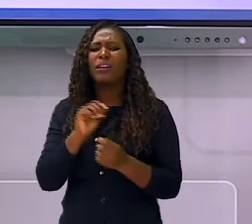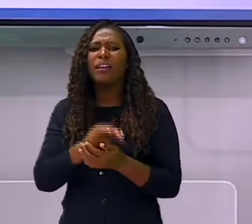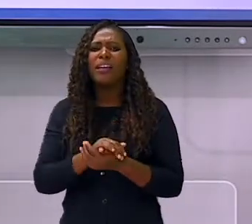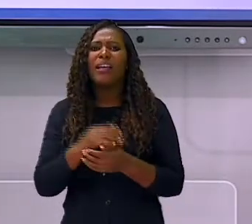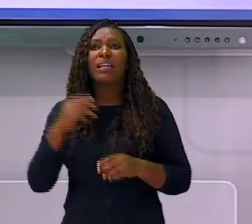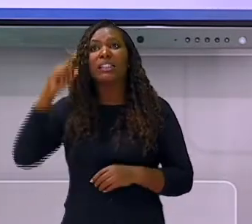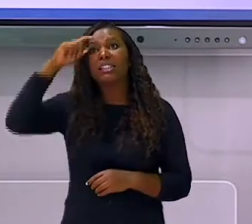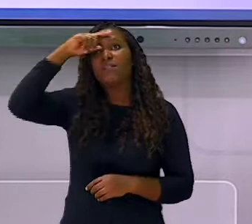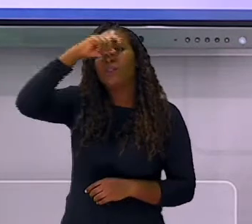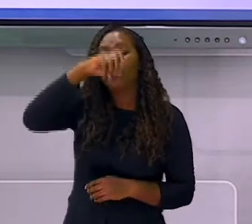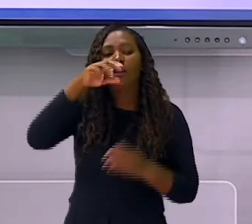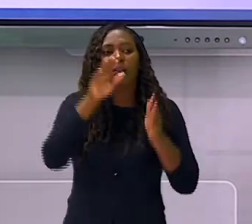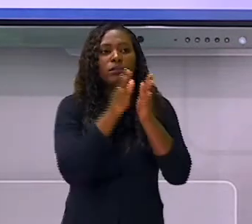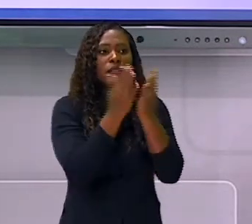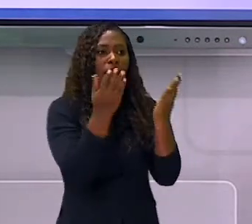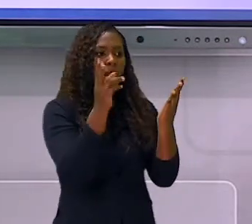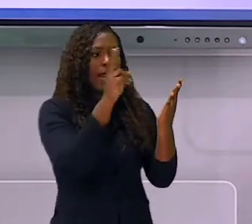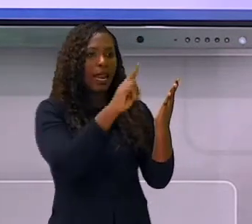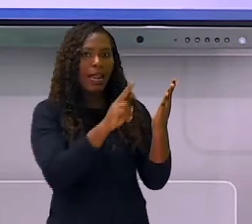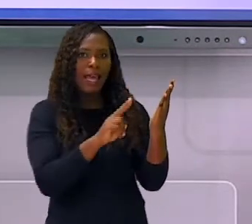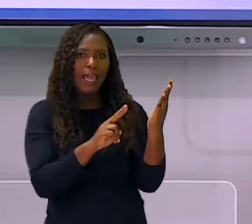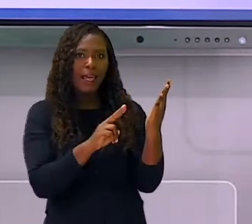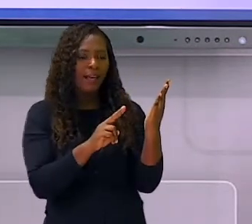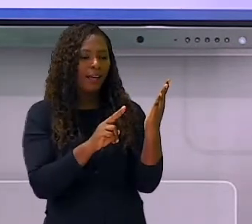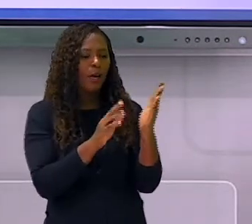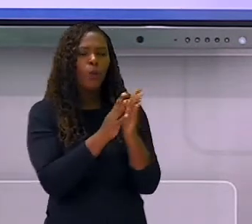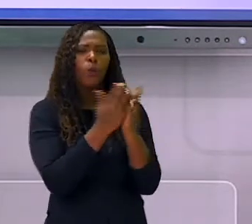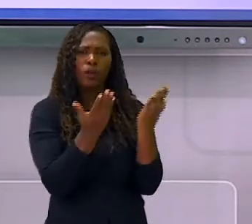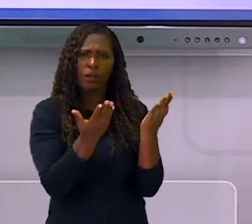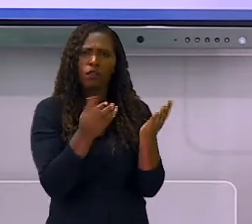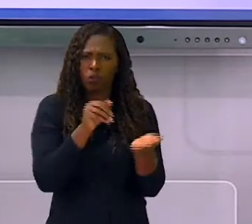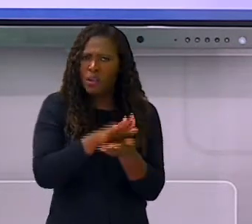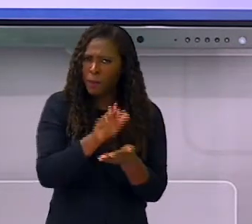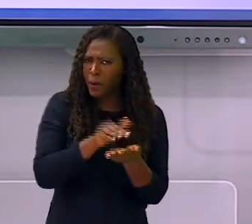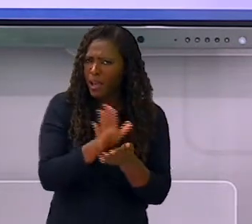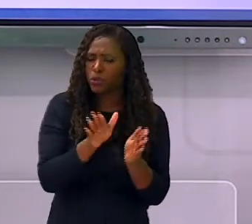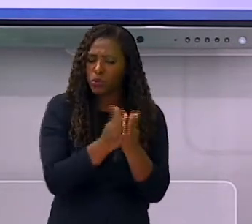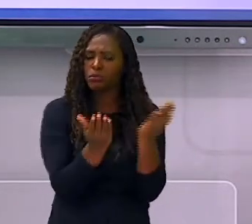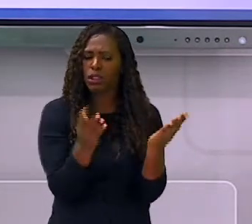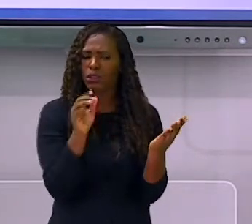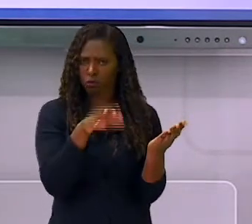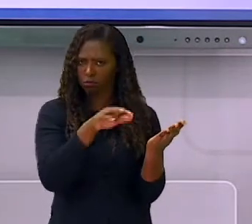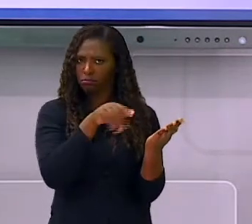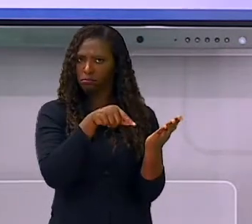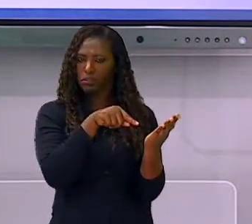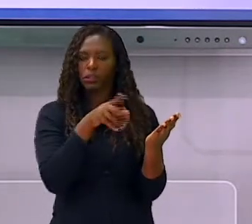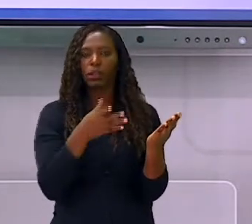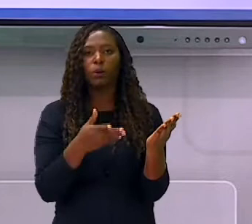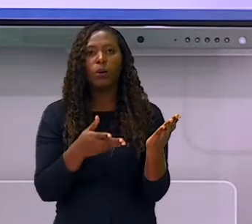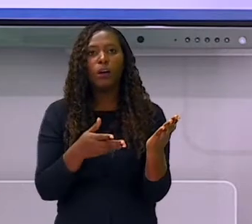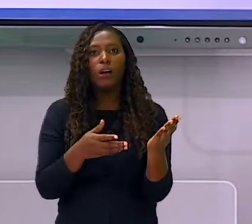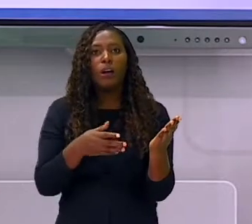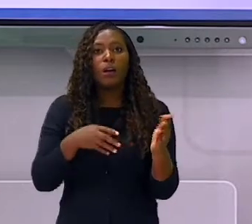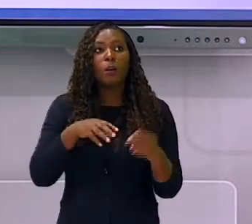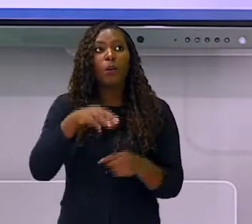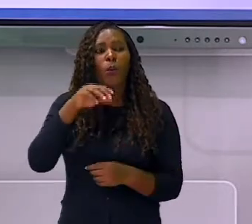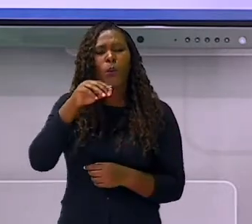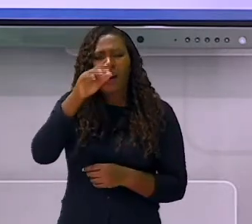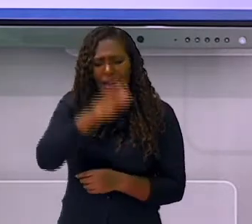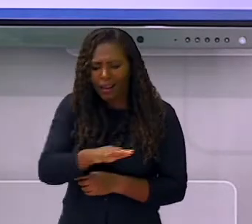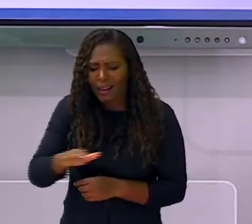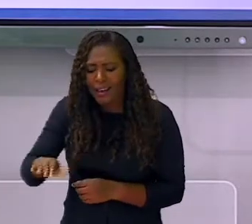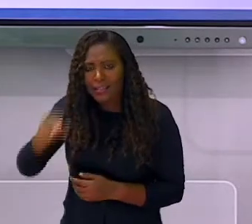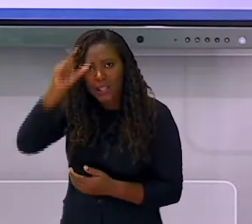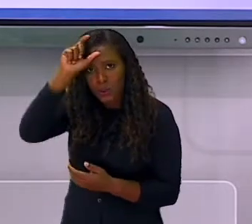na decodificação desses símbolos gráficos, que são as letras. Para uma criança com dislexia, fazer uma leitura em voz